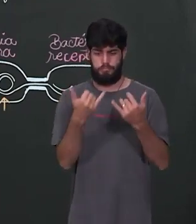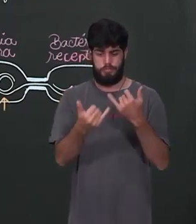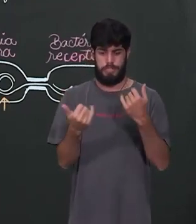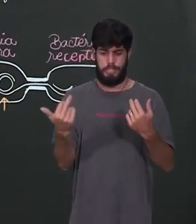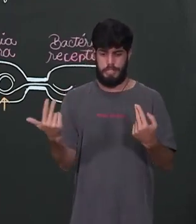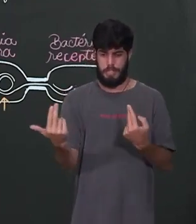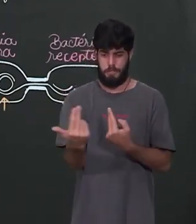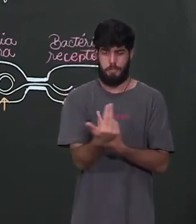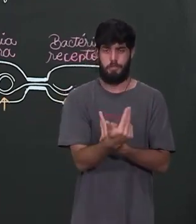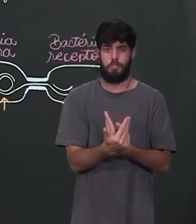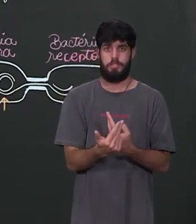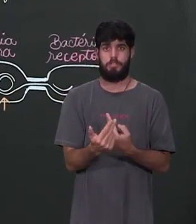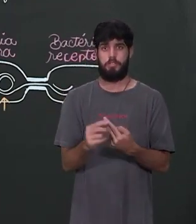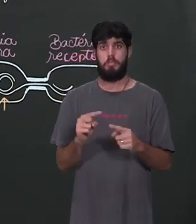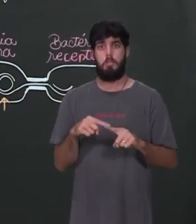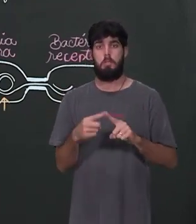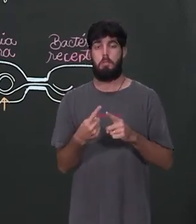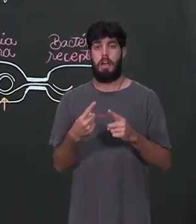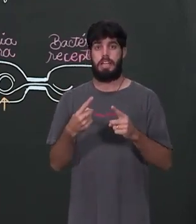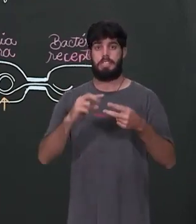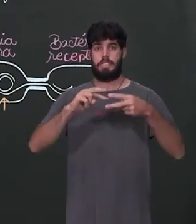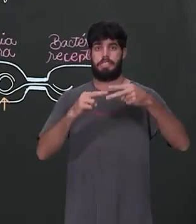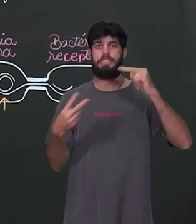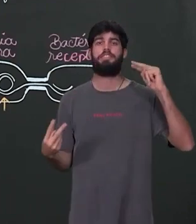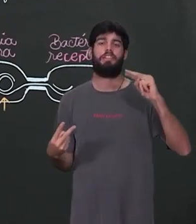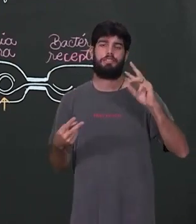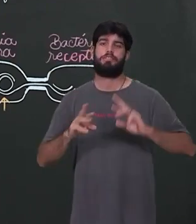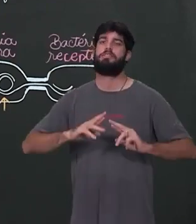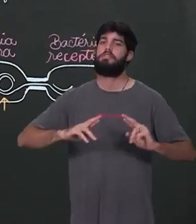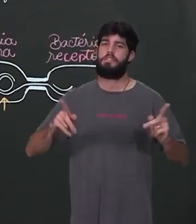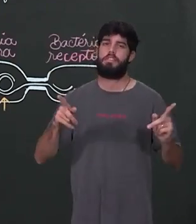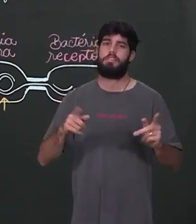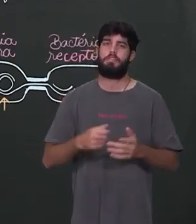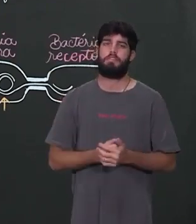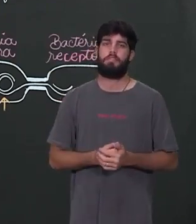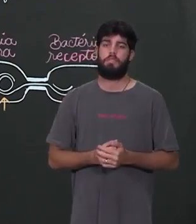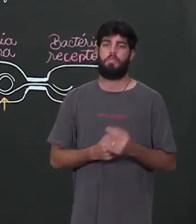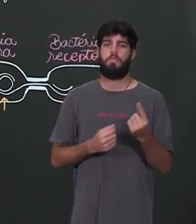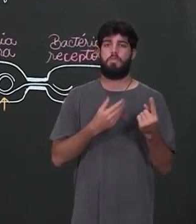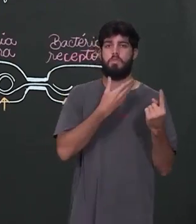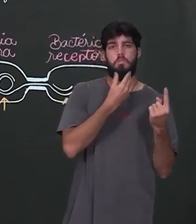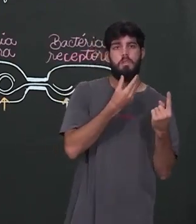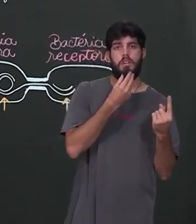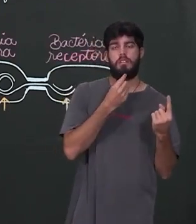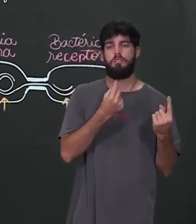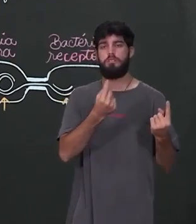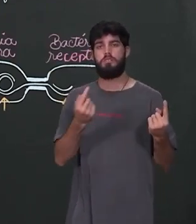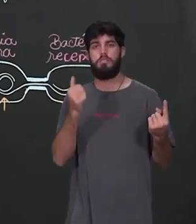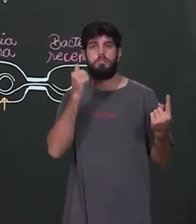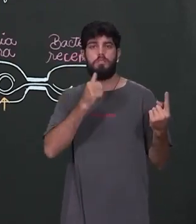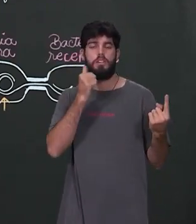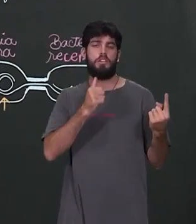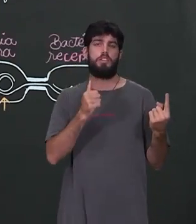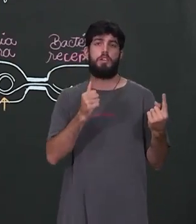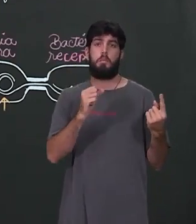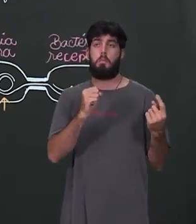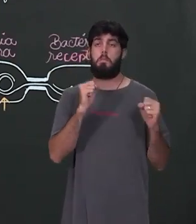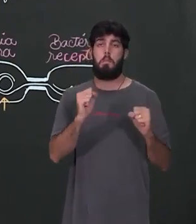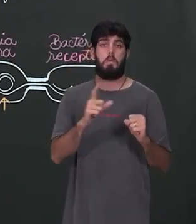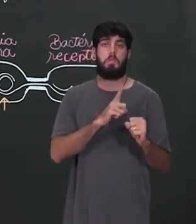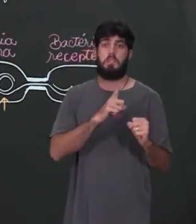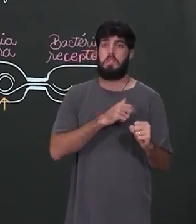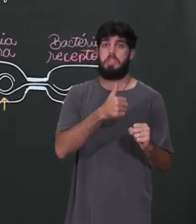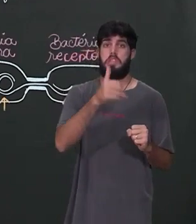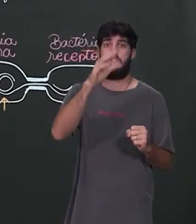na aparência, serem iguais. Mas, geneticamente, eles são diferentes. Então, um pai, uma mãe, podem ter dez filhos. E esses dez